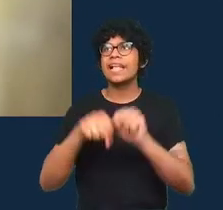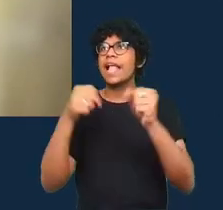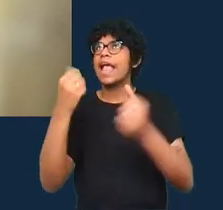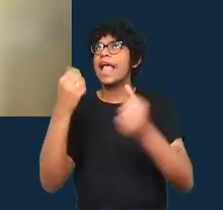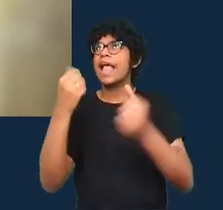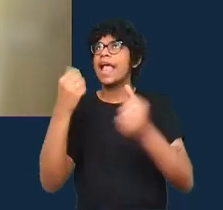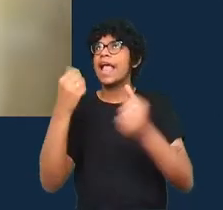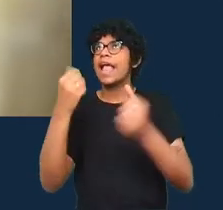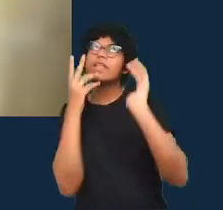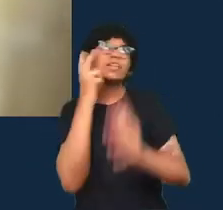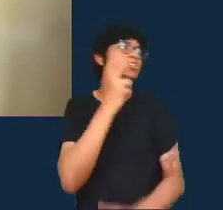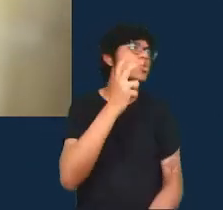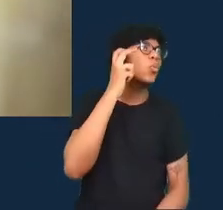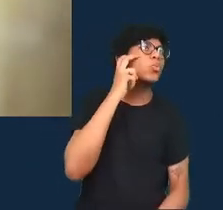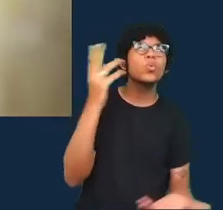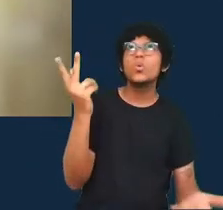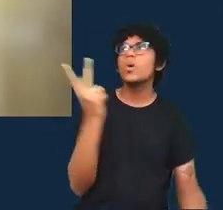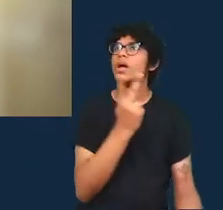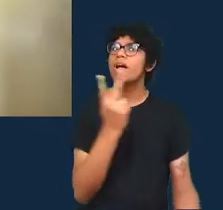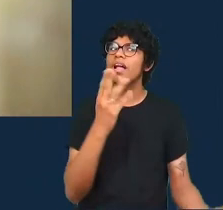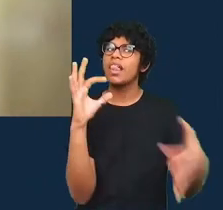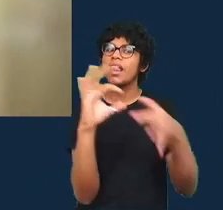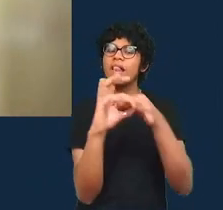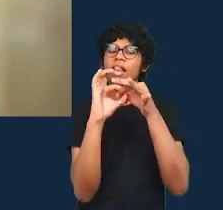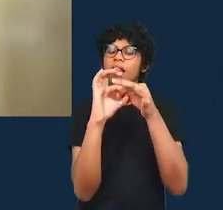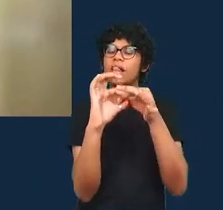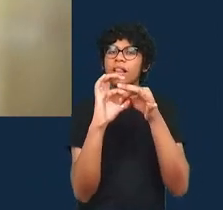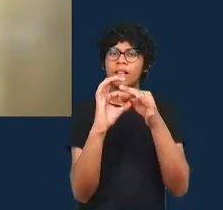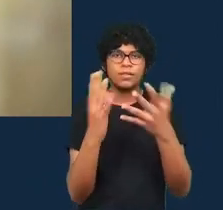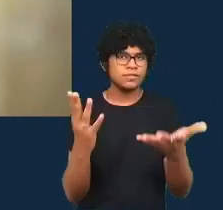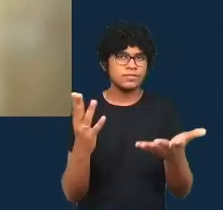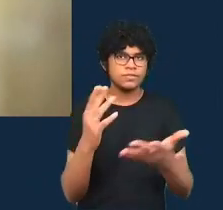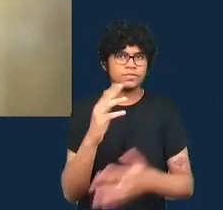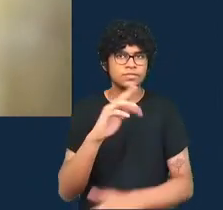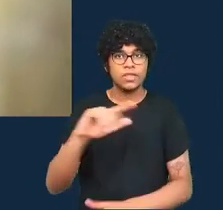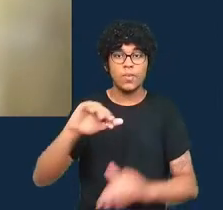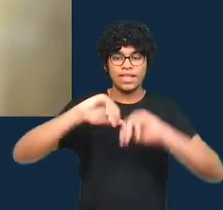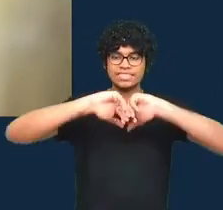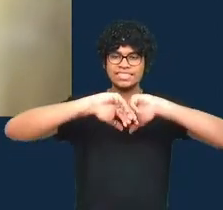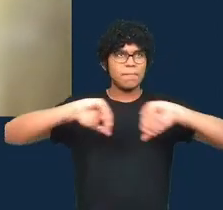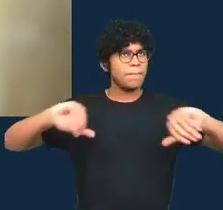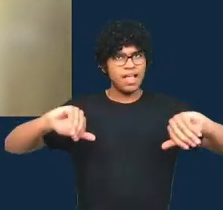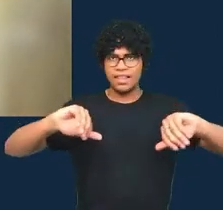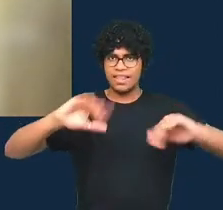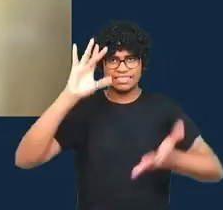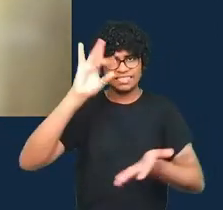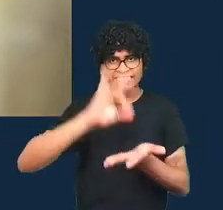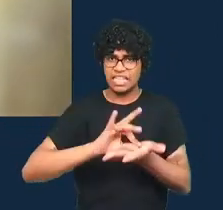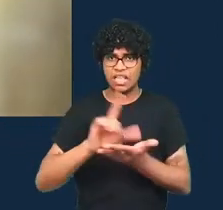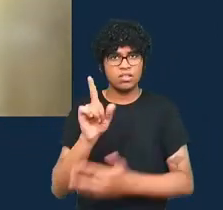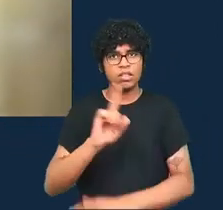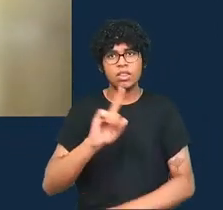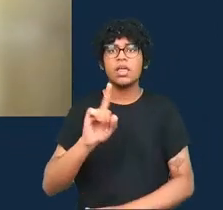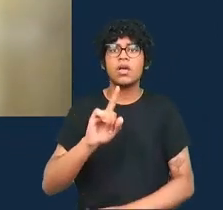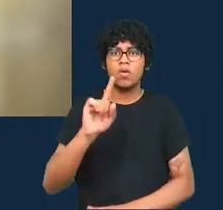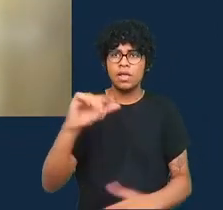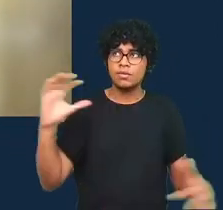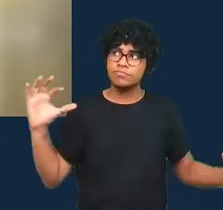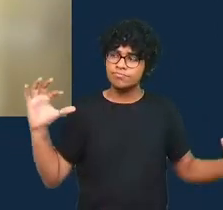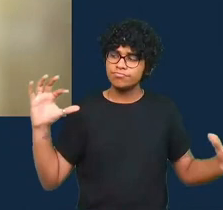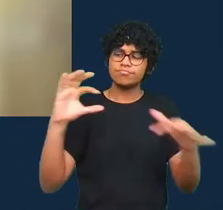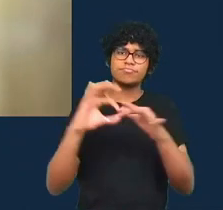tipo a gente sabe agora que não é correto separar a natureza da sociedade e da cultura então